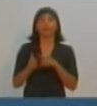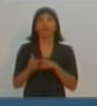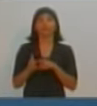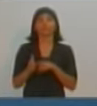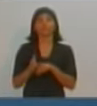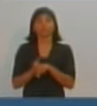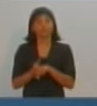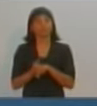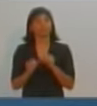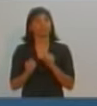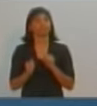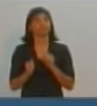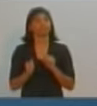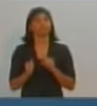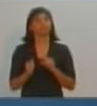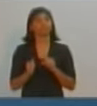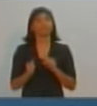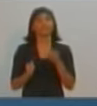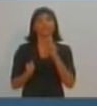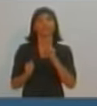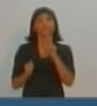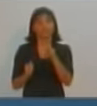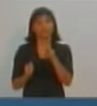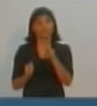É a José Leme Soares, do PRB.